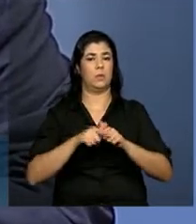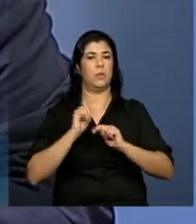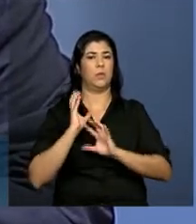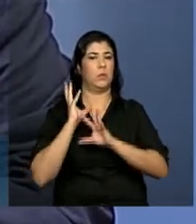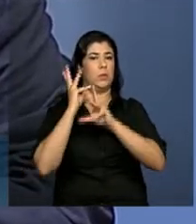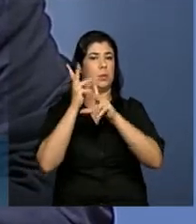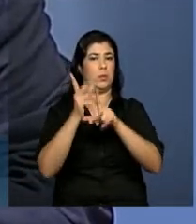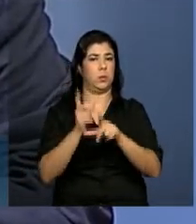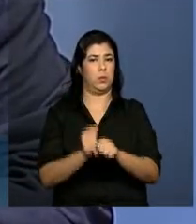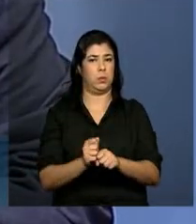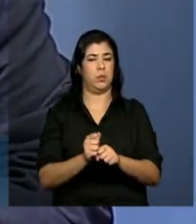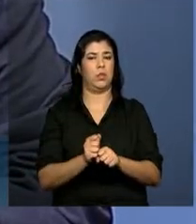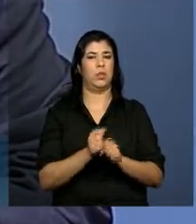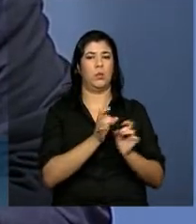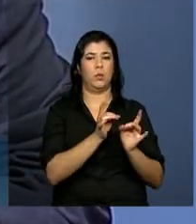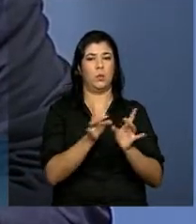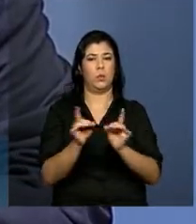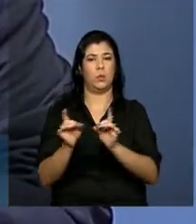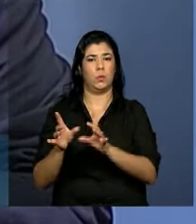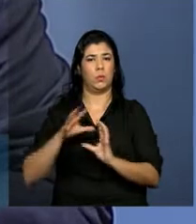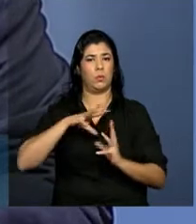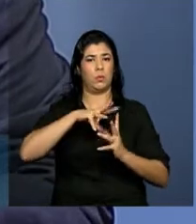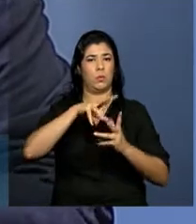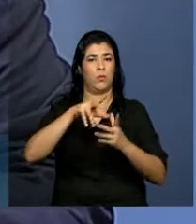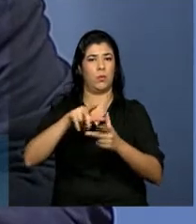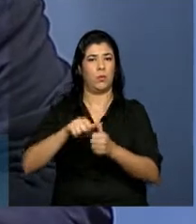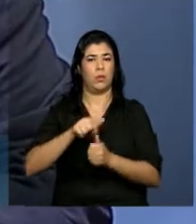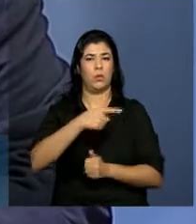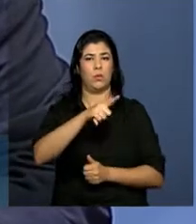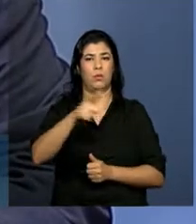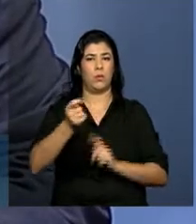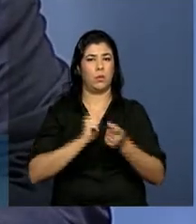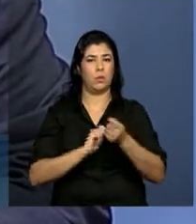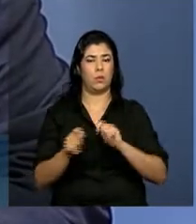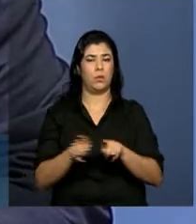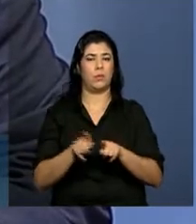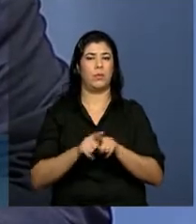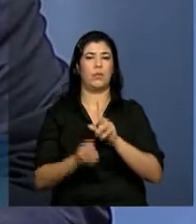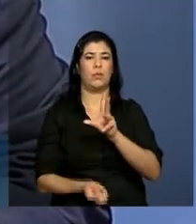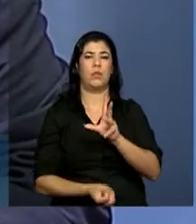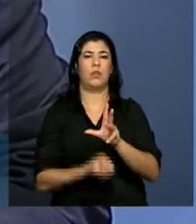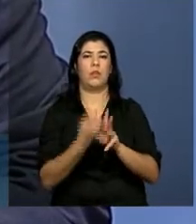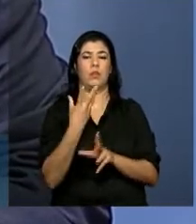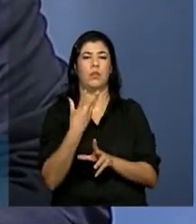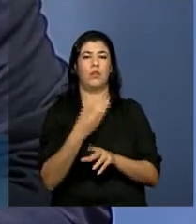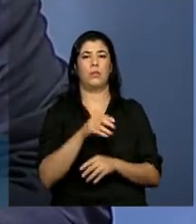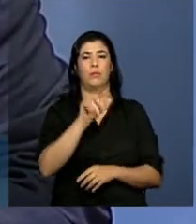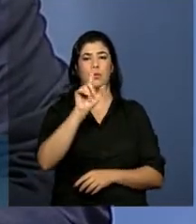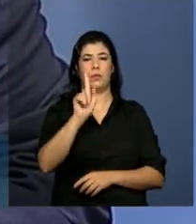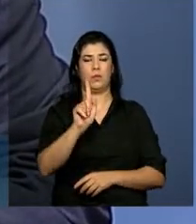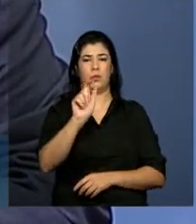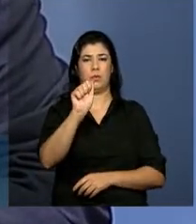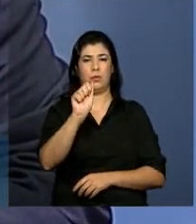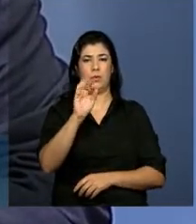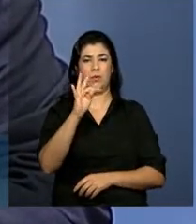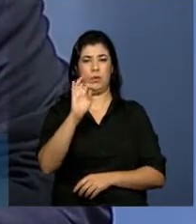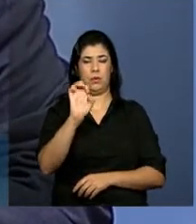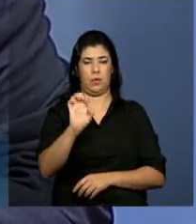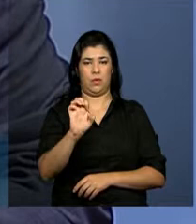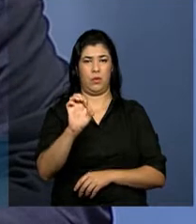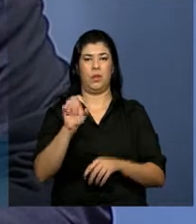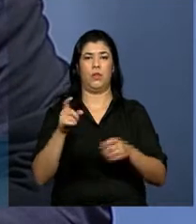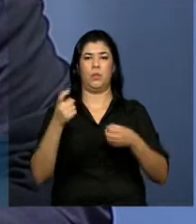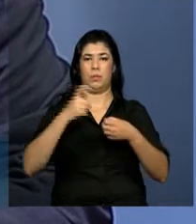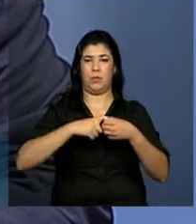comércio internacional, nas negociações. Fomos membros fundadores do GAT, fomos membros